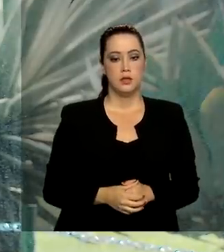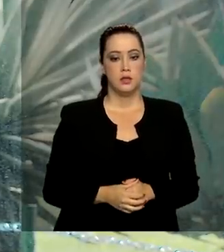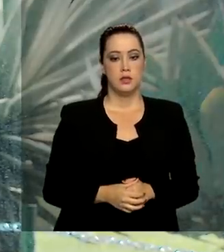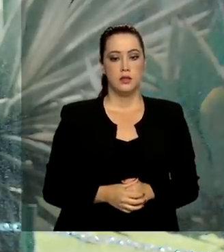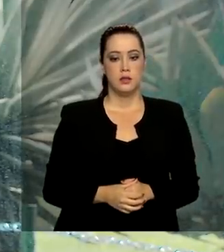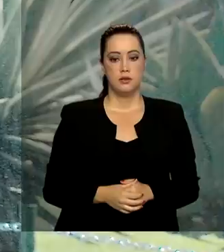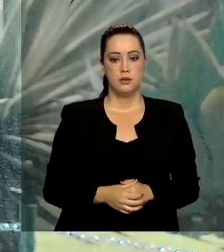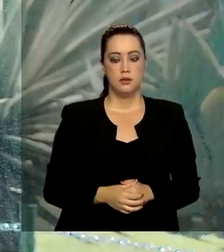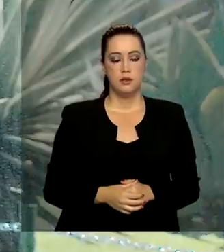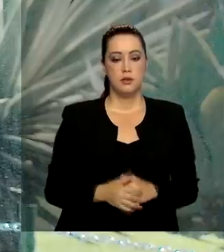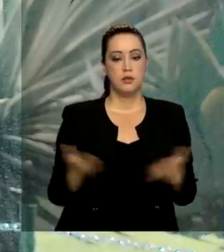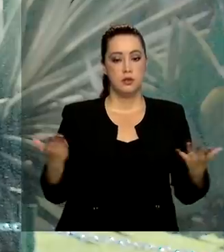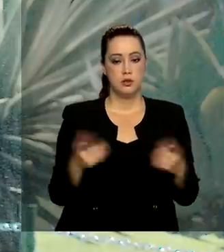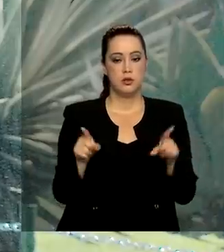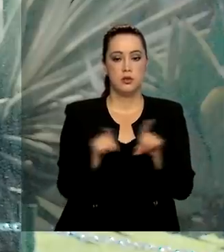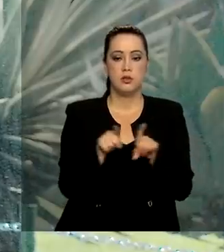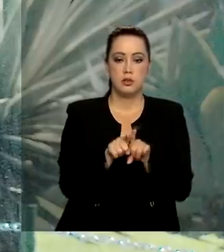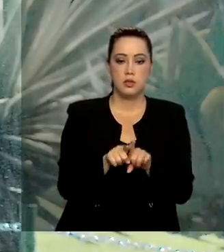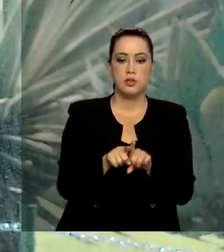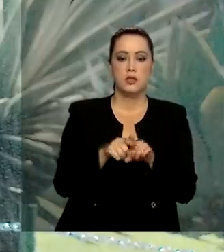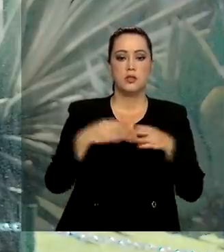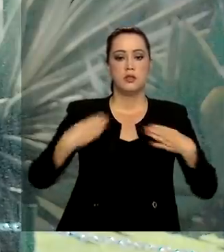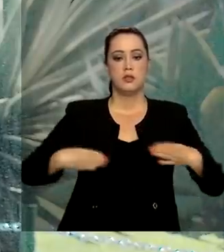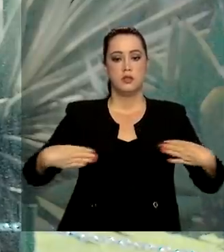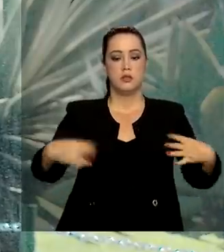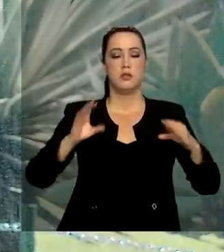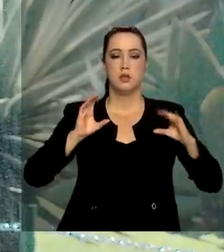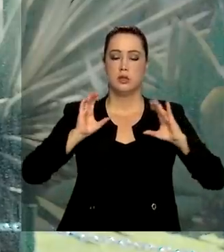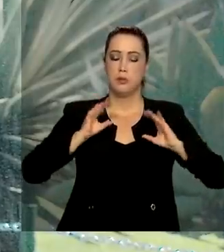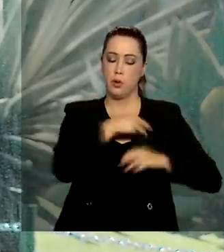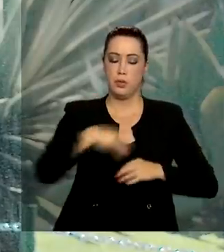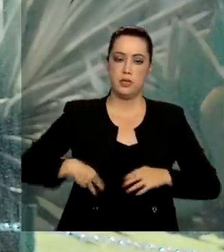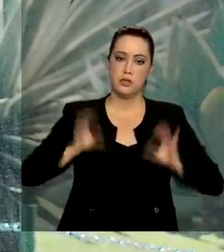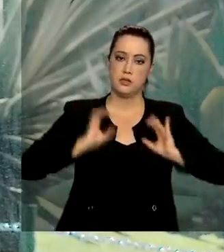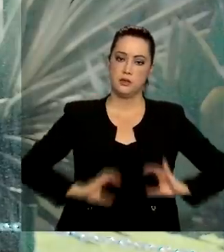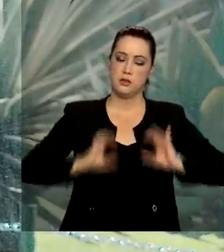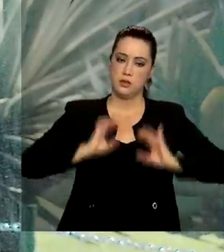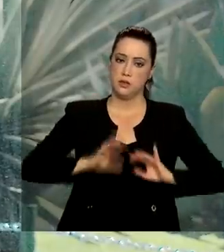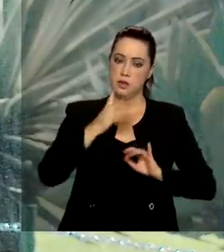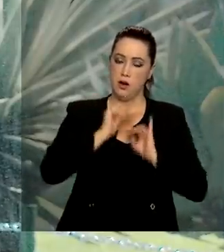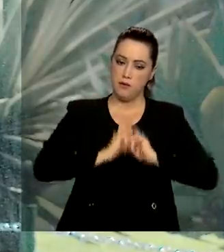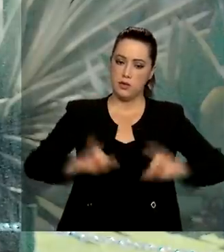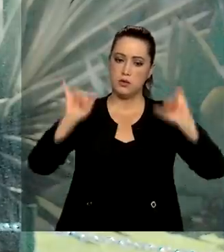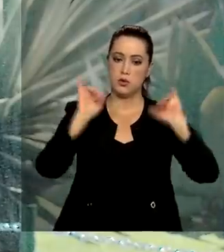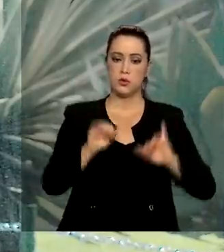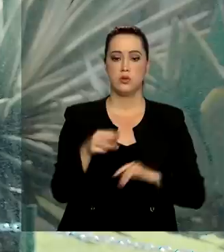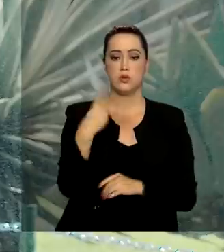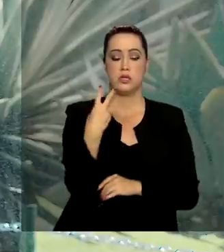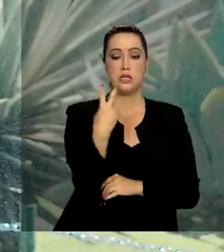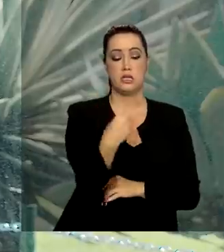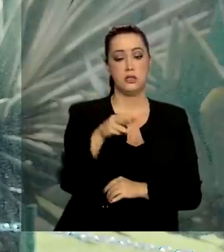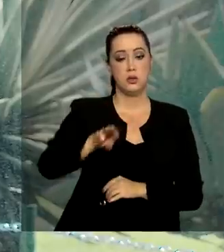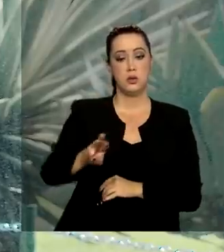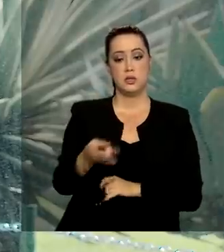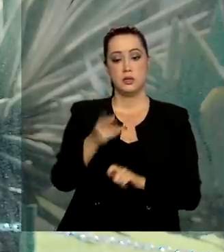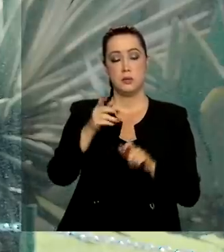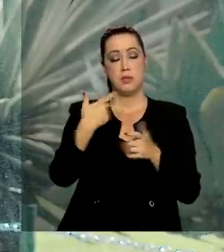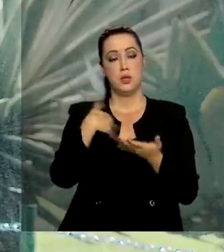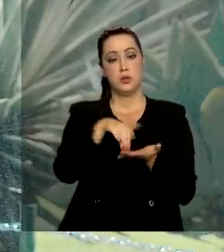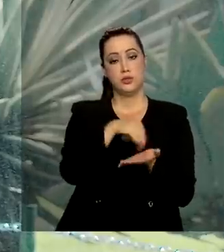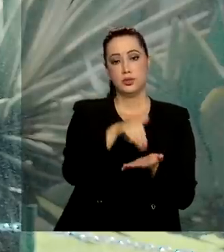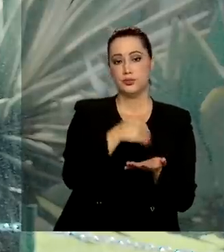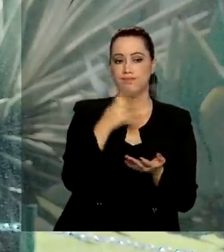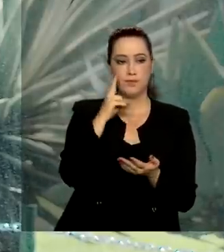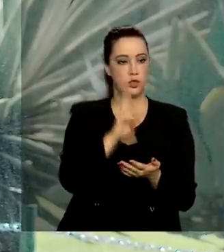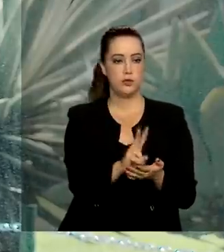Olha, o ministro da Cidadania já confirmou, adiantou, que 32 milhões de cadastros foram classificados